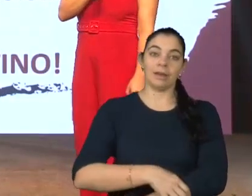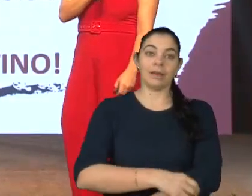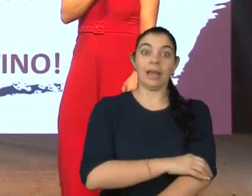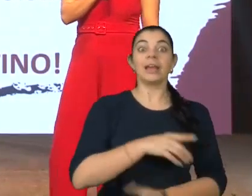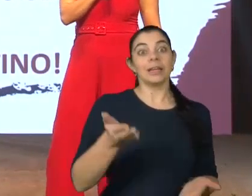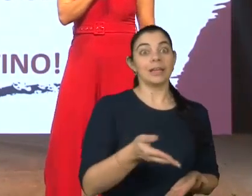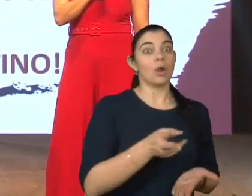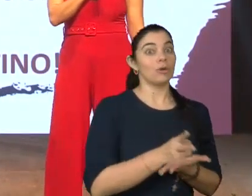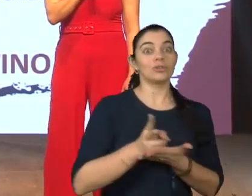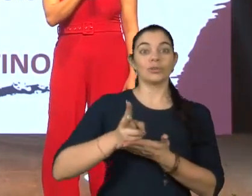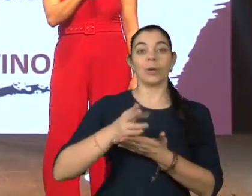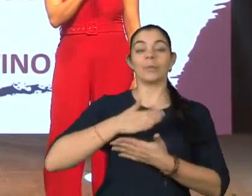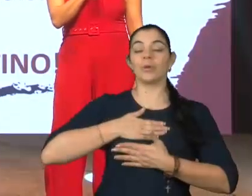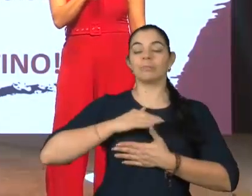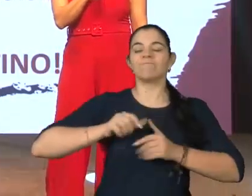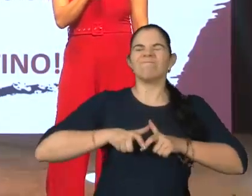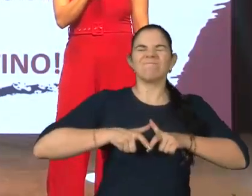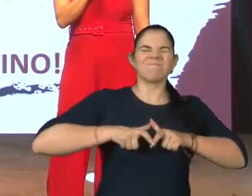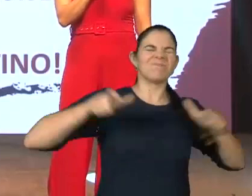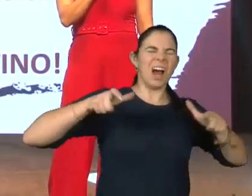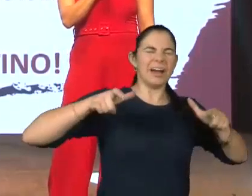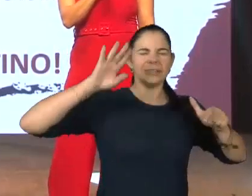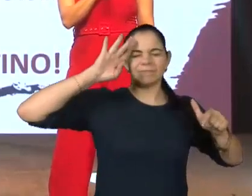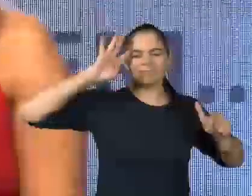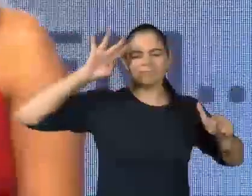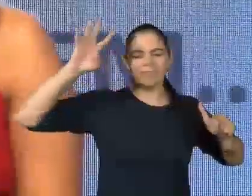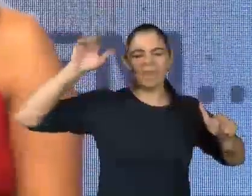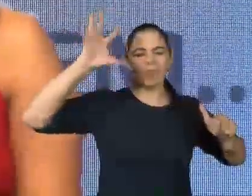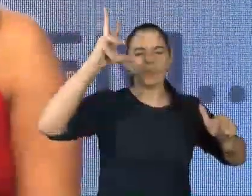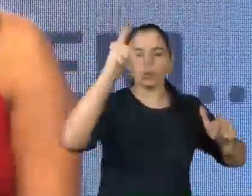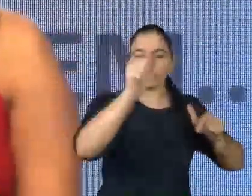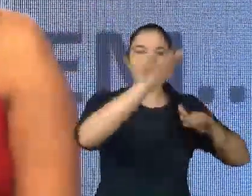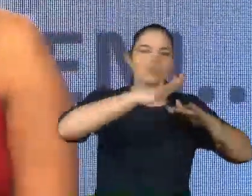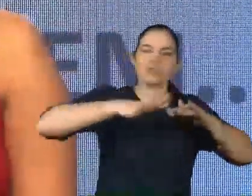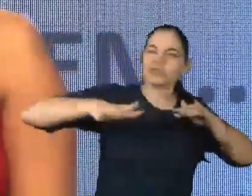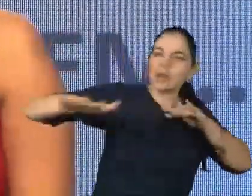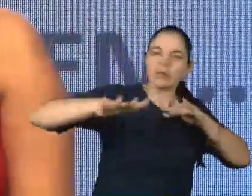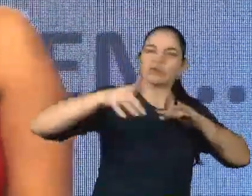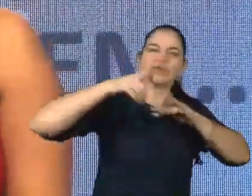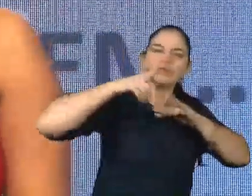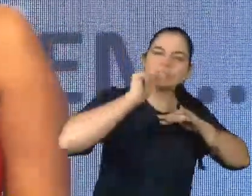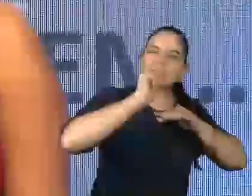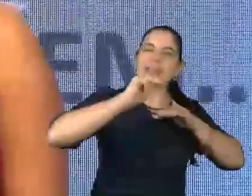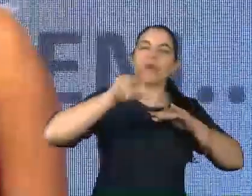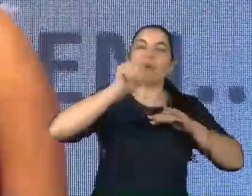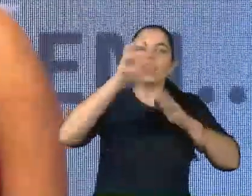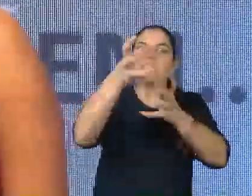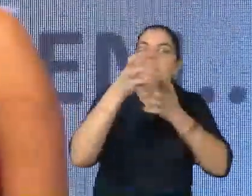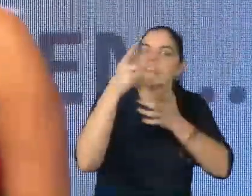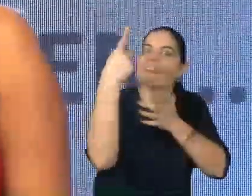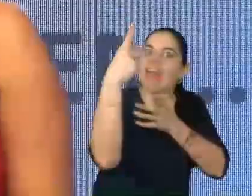E esse continua sendo o meu maior sonho. que os alunos consigam chegar aonde eles